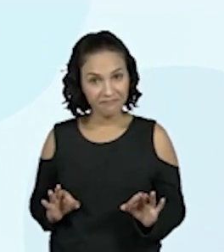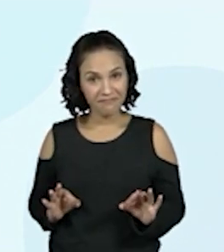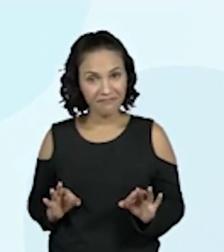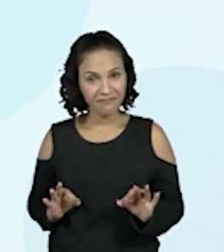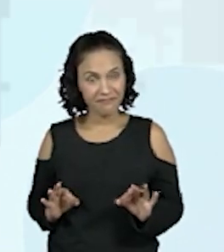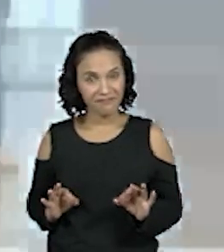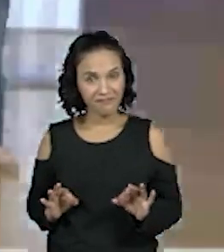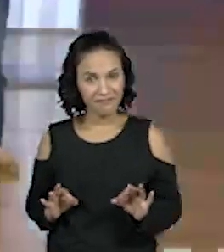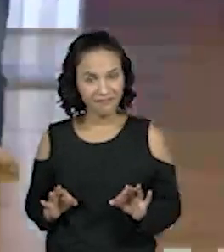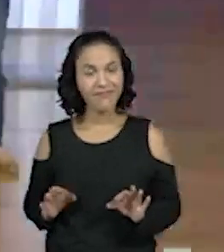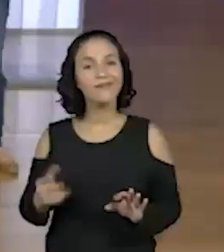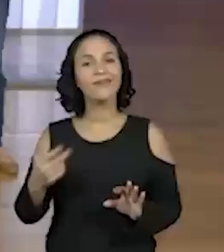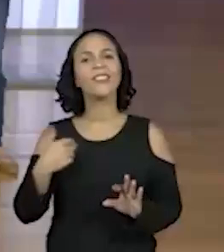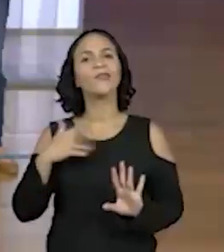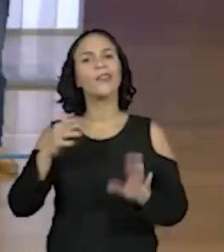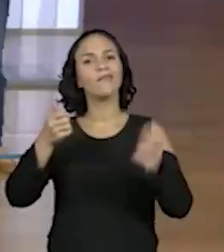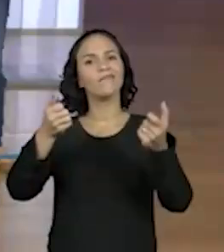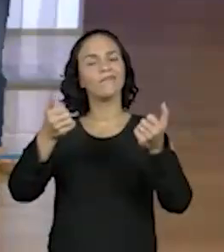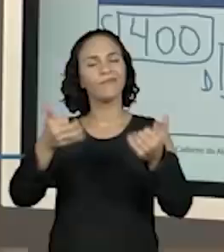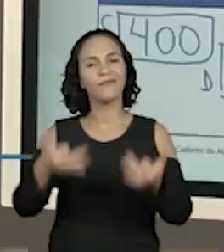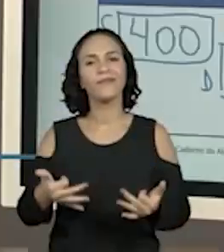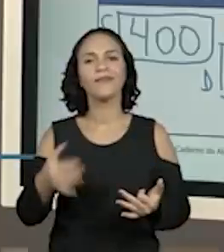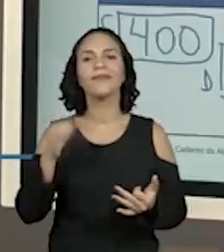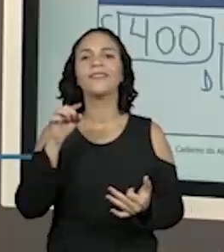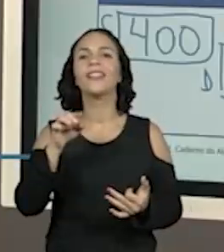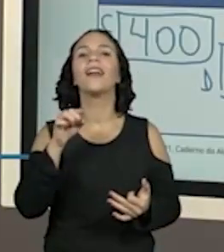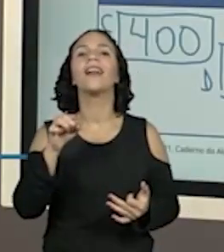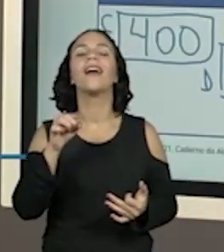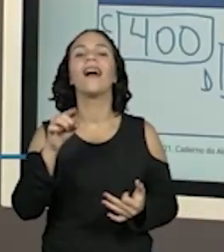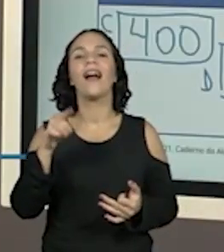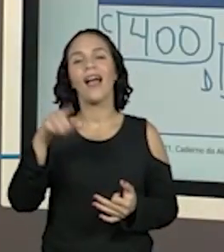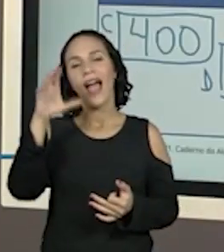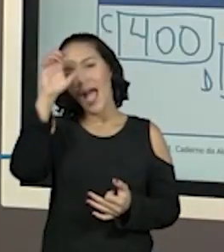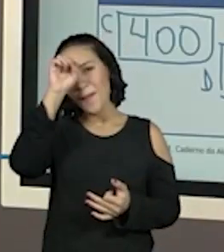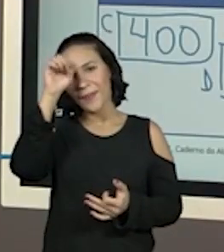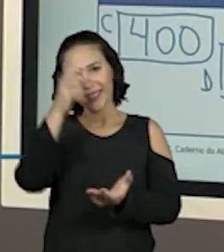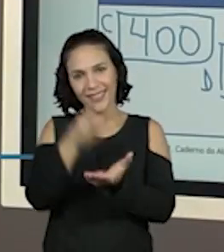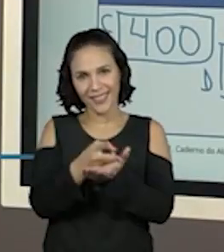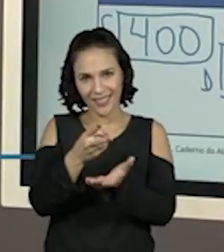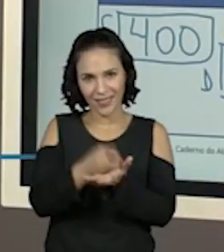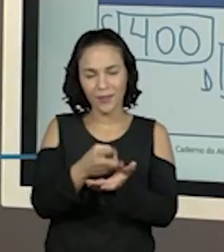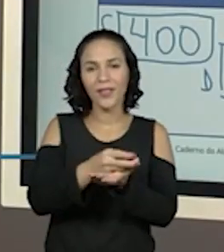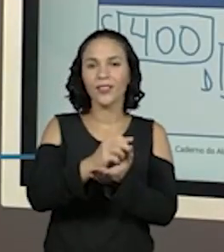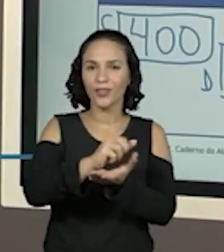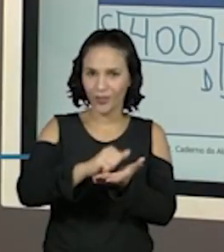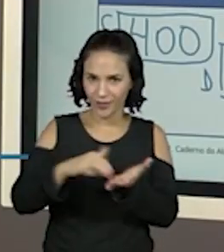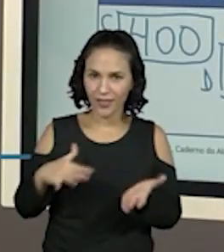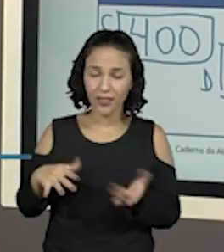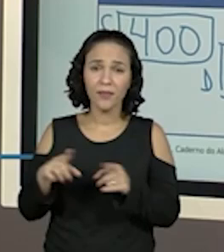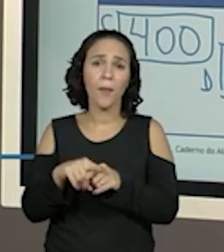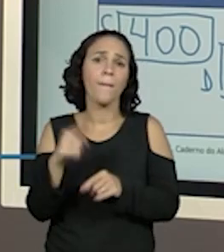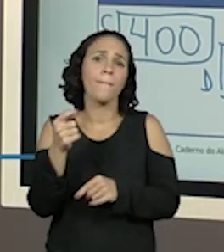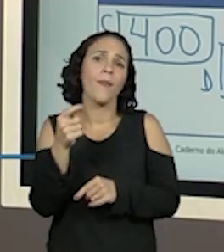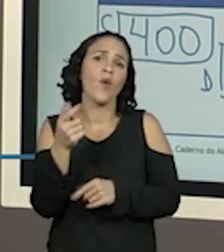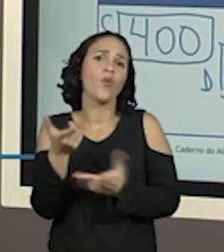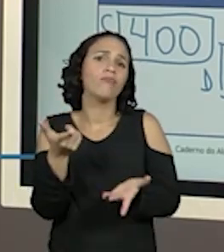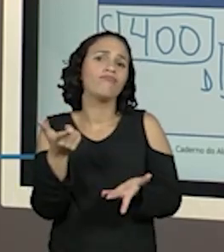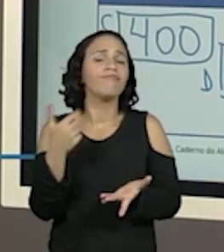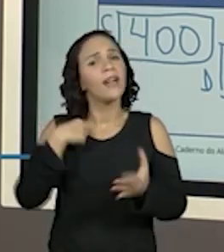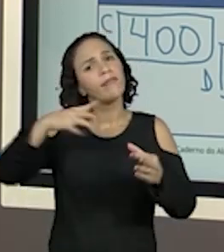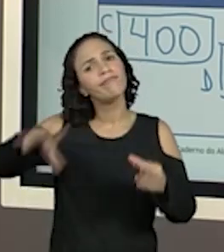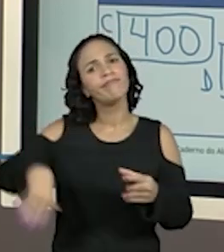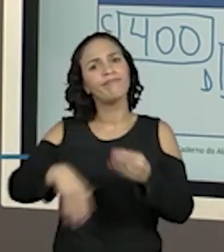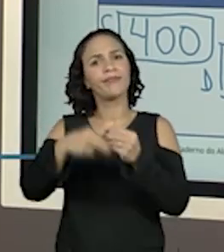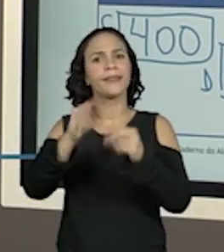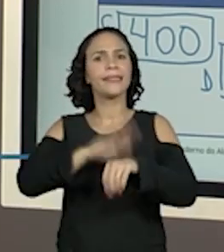Eu já comentei aqui que a gente usou as atividades do aprender e, como eram poucas para complementar a